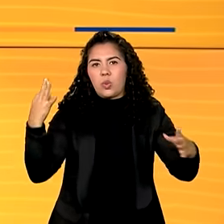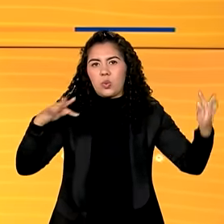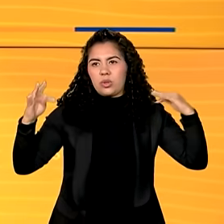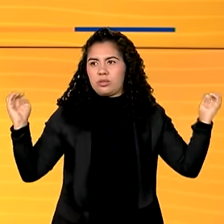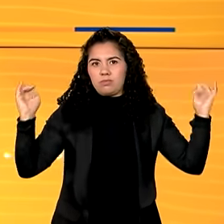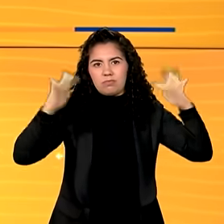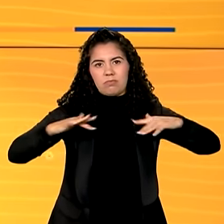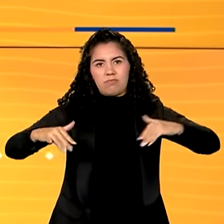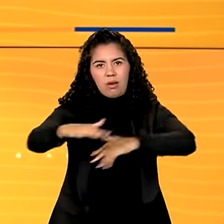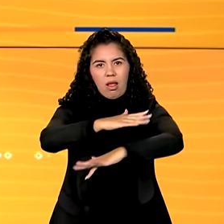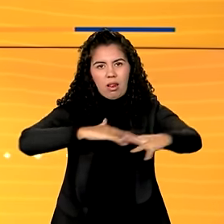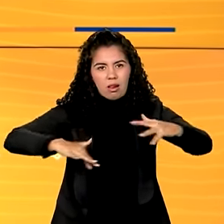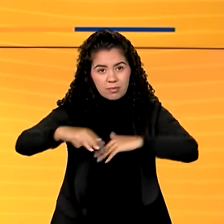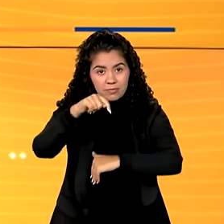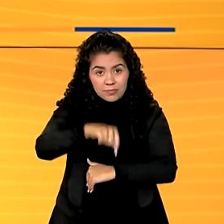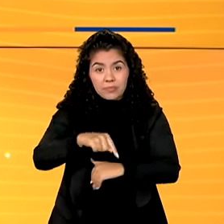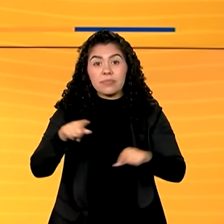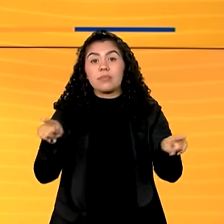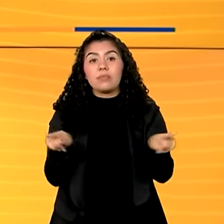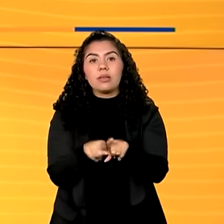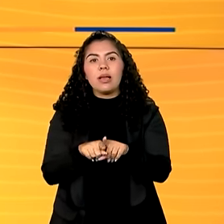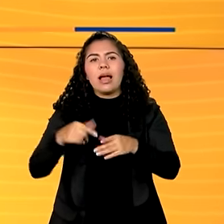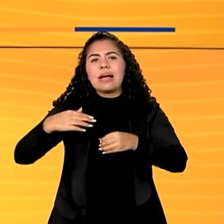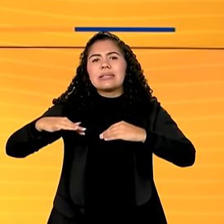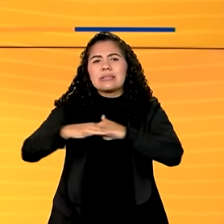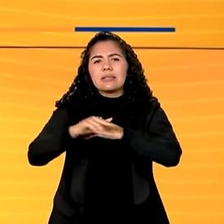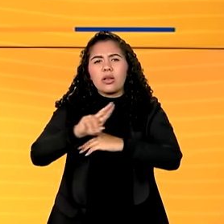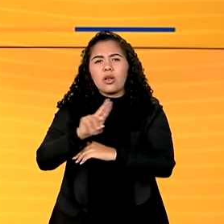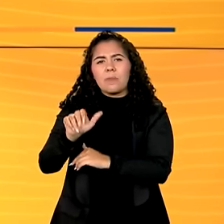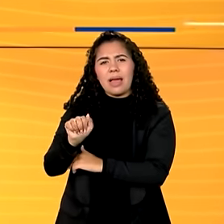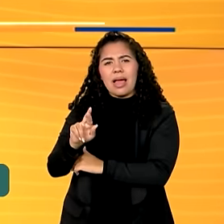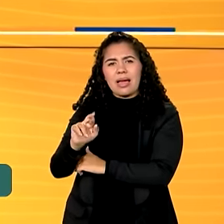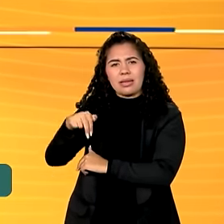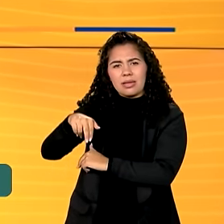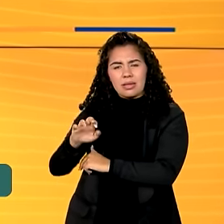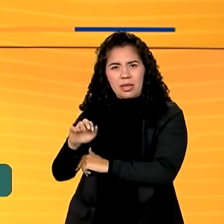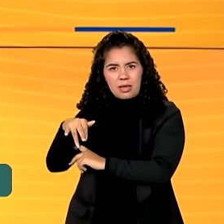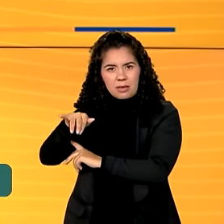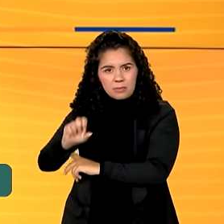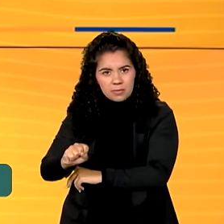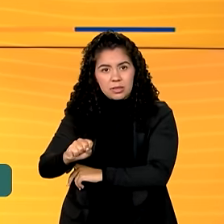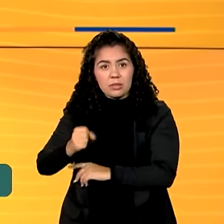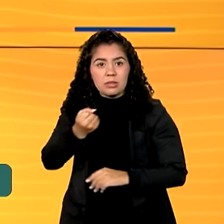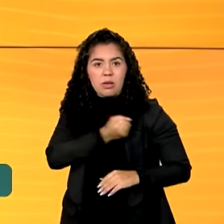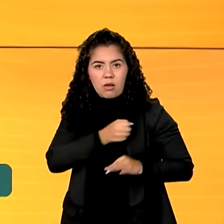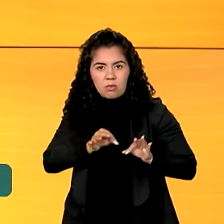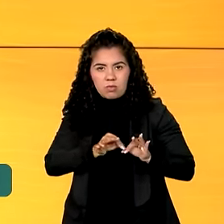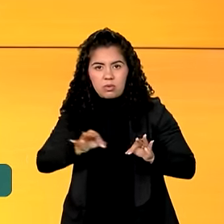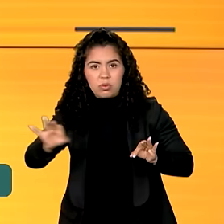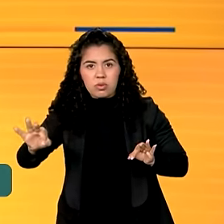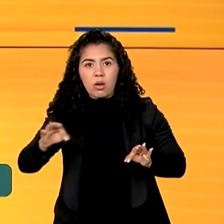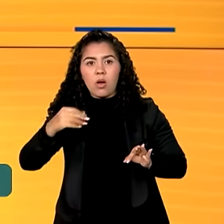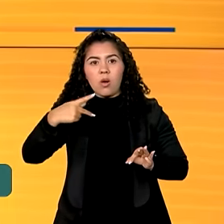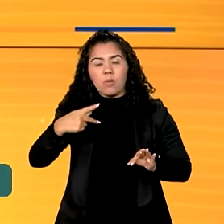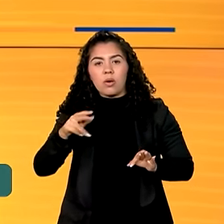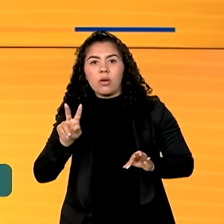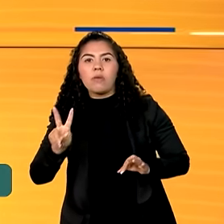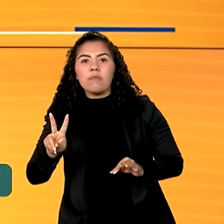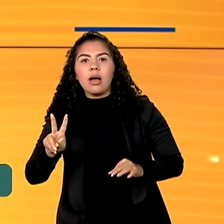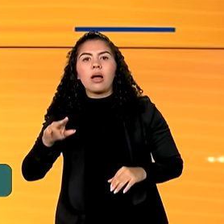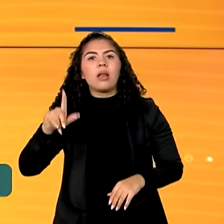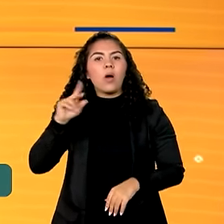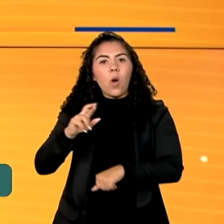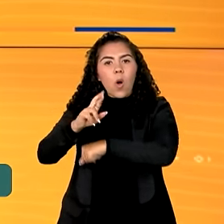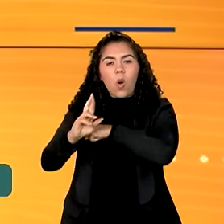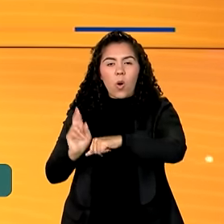ilha. E a cidade de Ariquemes, a 200 quilômetros de Porto Velho, em Rondônia, vai receber um investimento